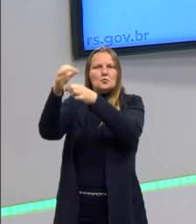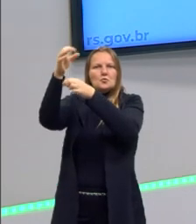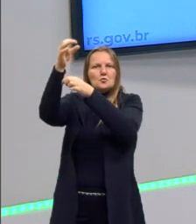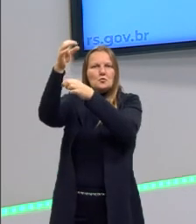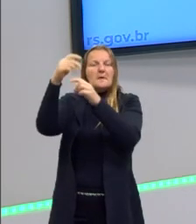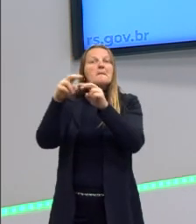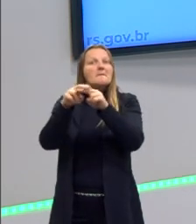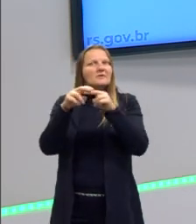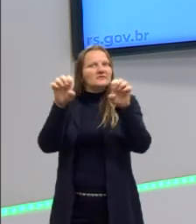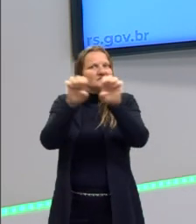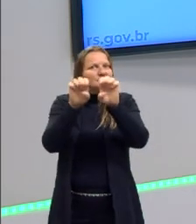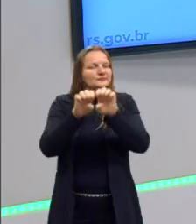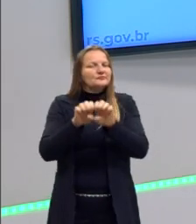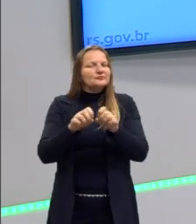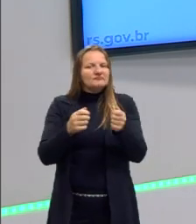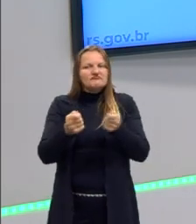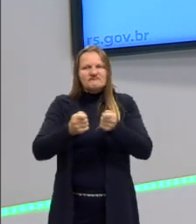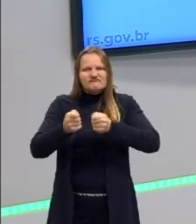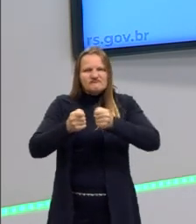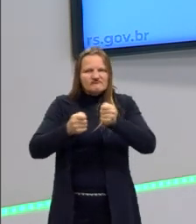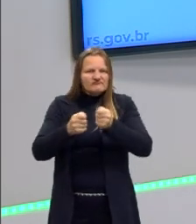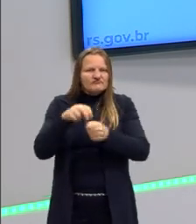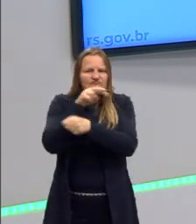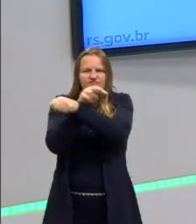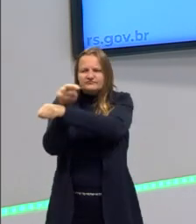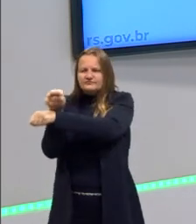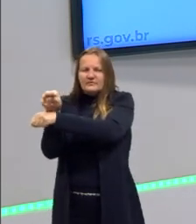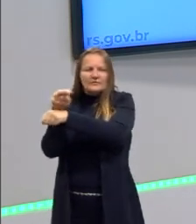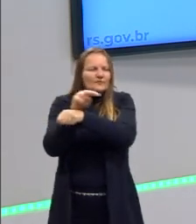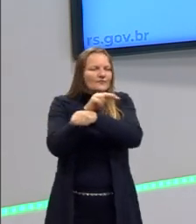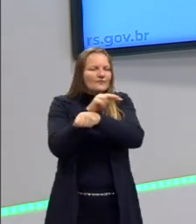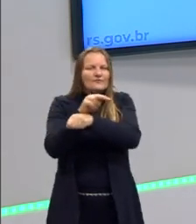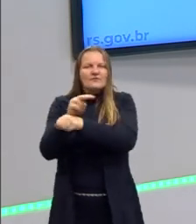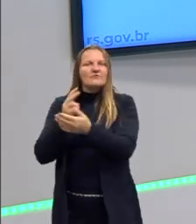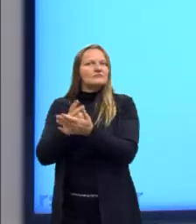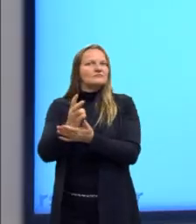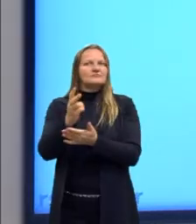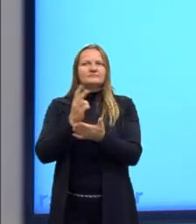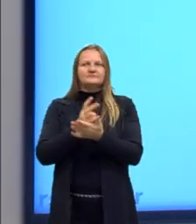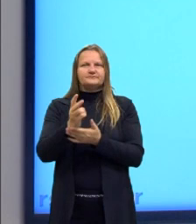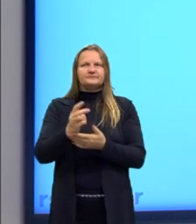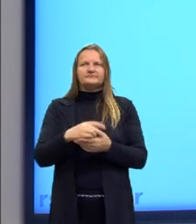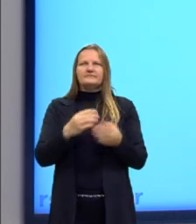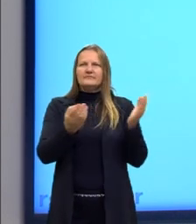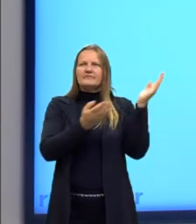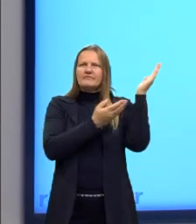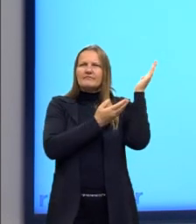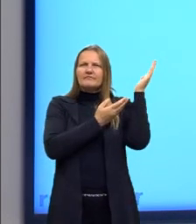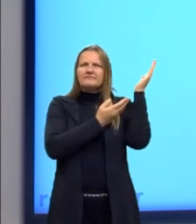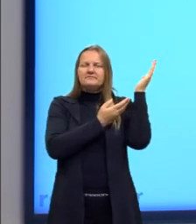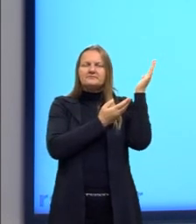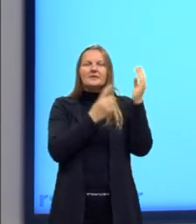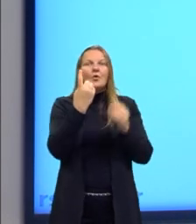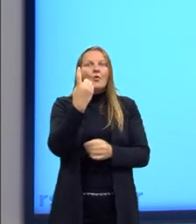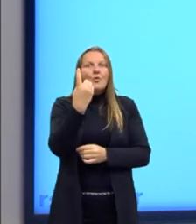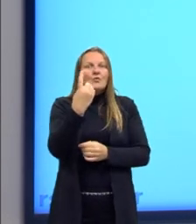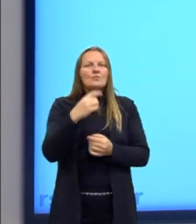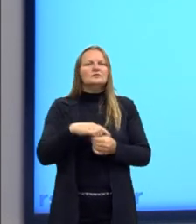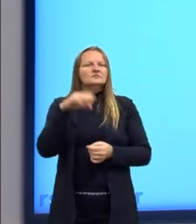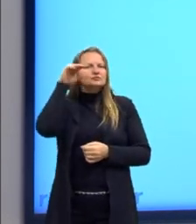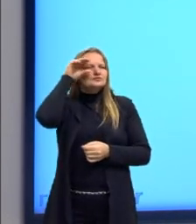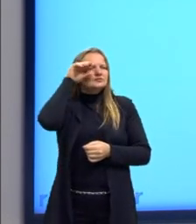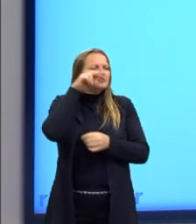possibilitar essa vigia constante, ou essa suposta vigia constante. Então, olha só, um único vigilante conseguia